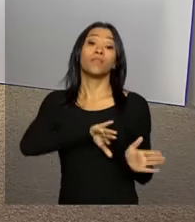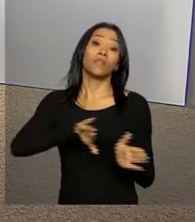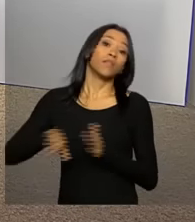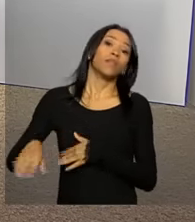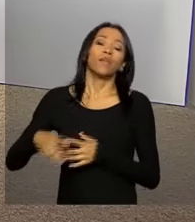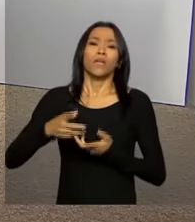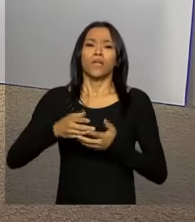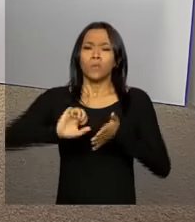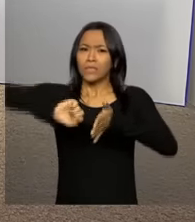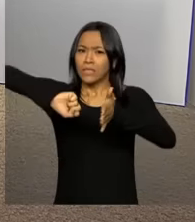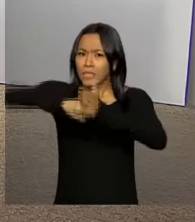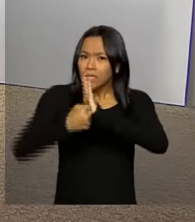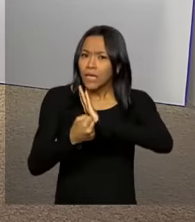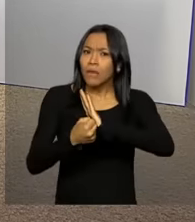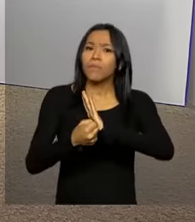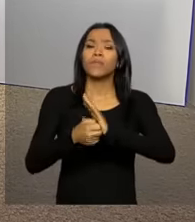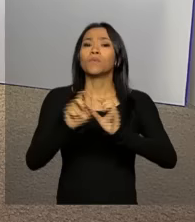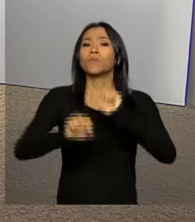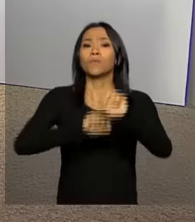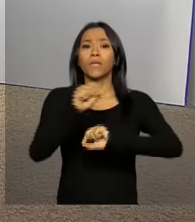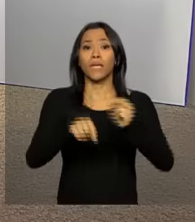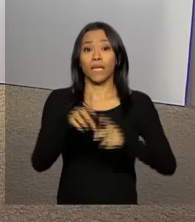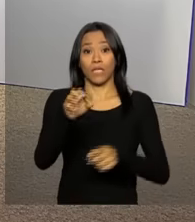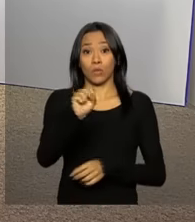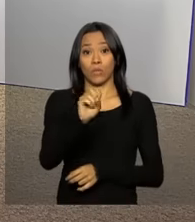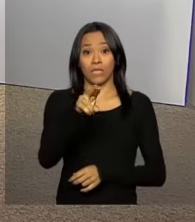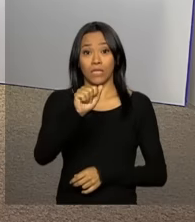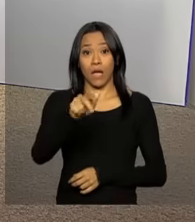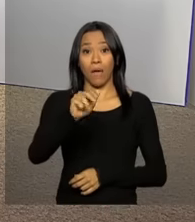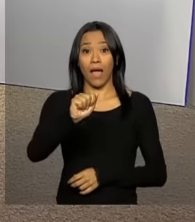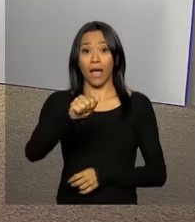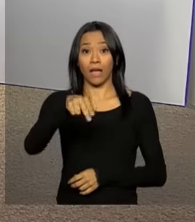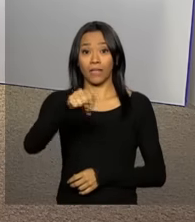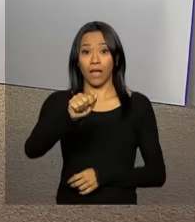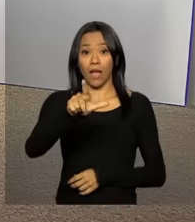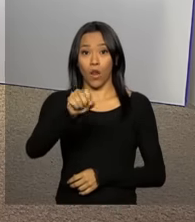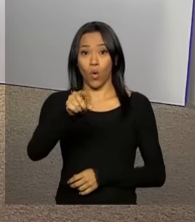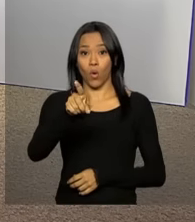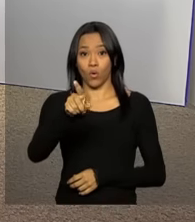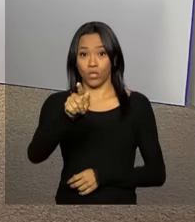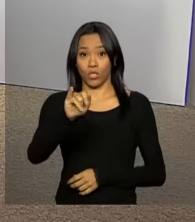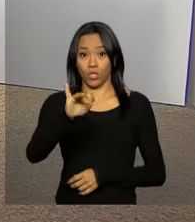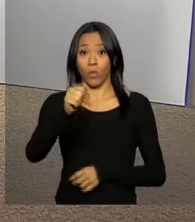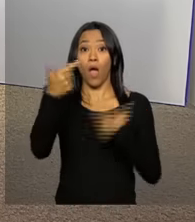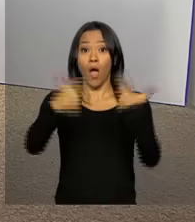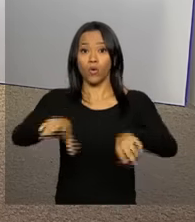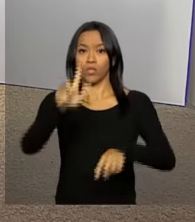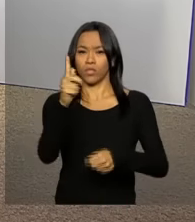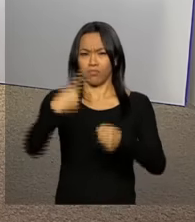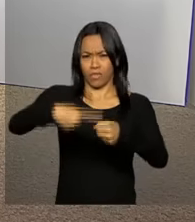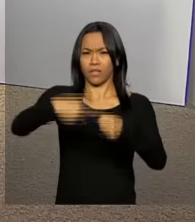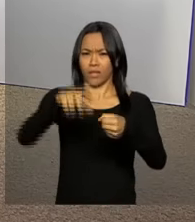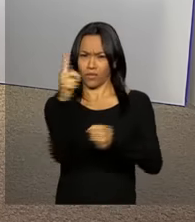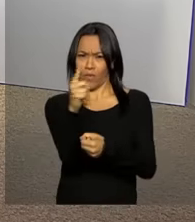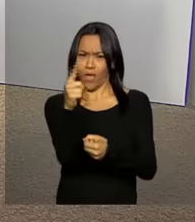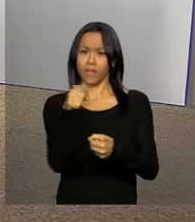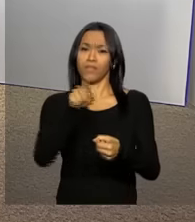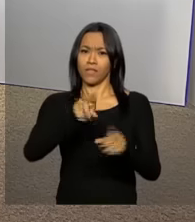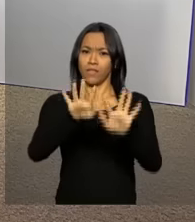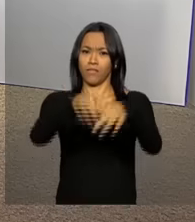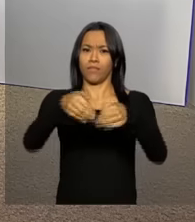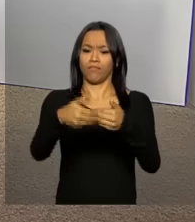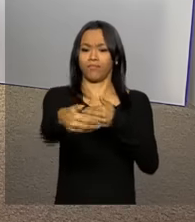de desligamento do sinal analógico de televisão na cidade de Rio Verde, em Goiás, será concluído nesta terça-feira,